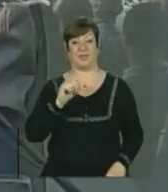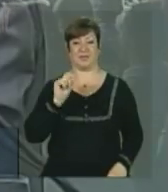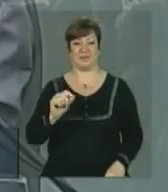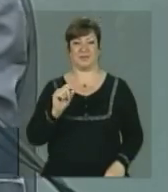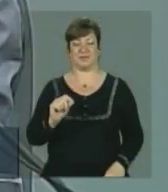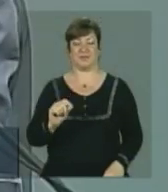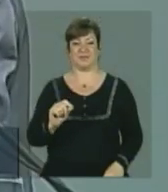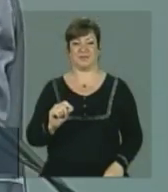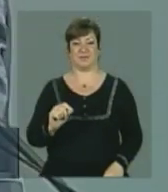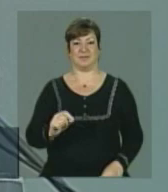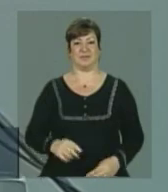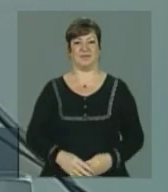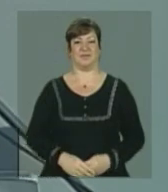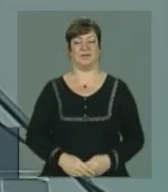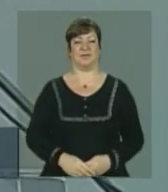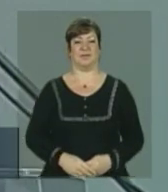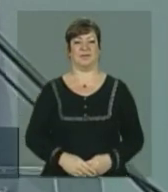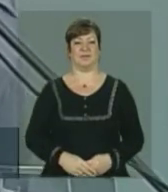O nosso...